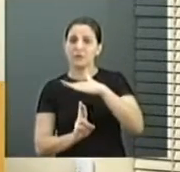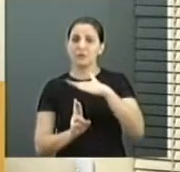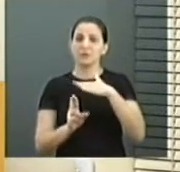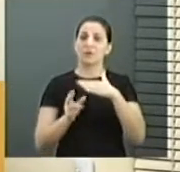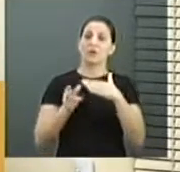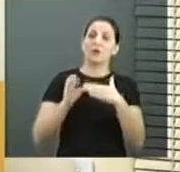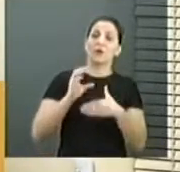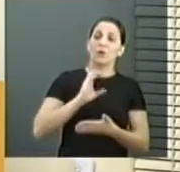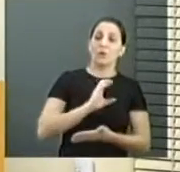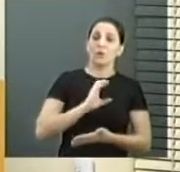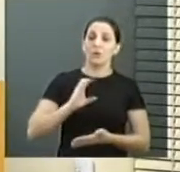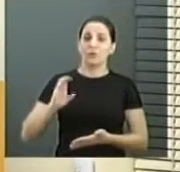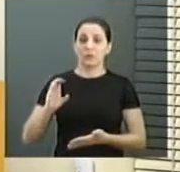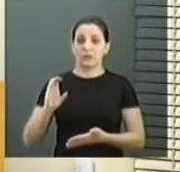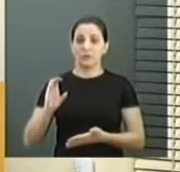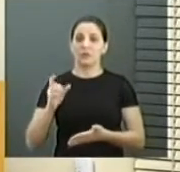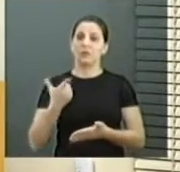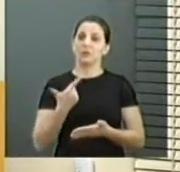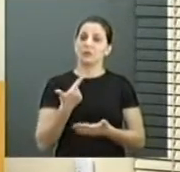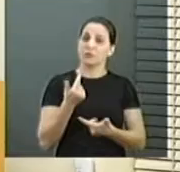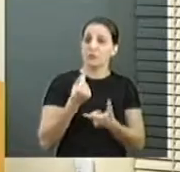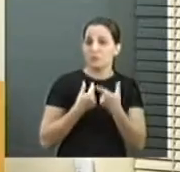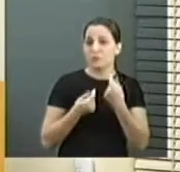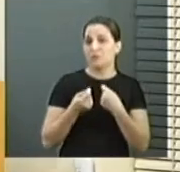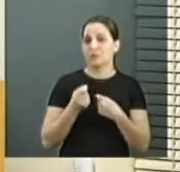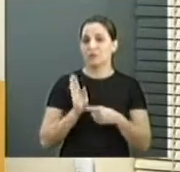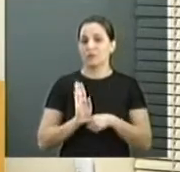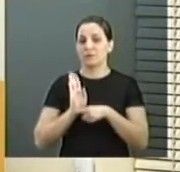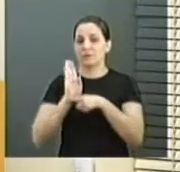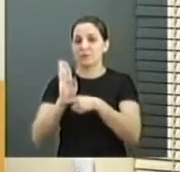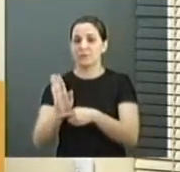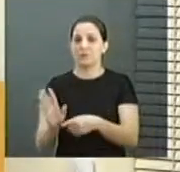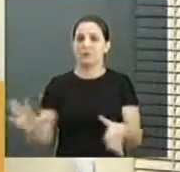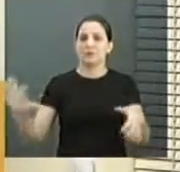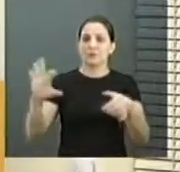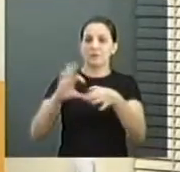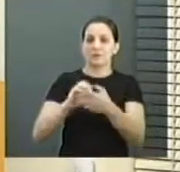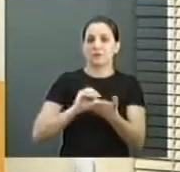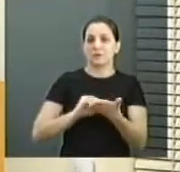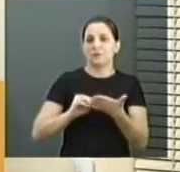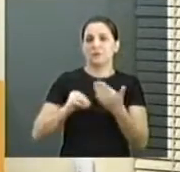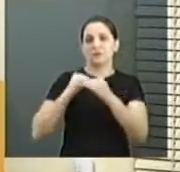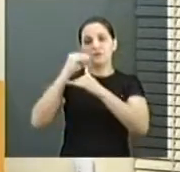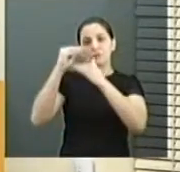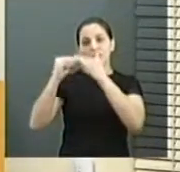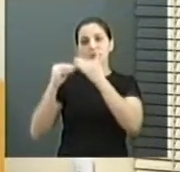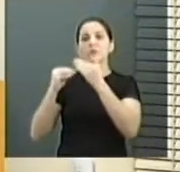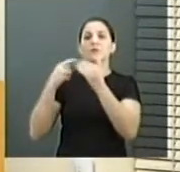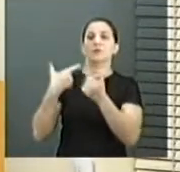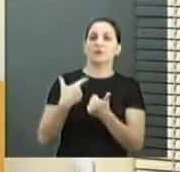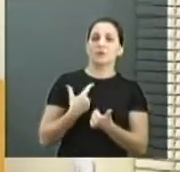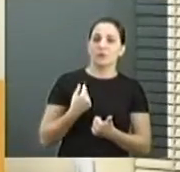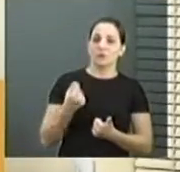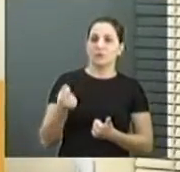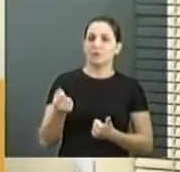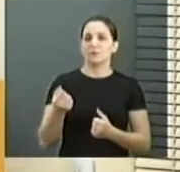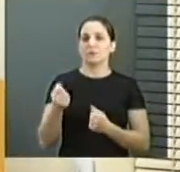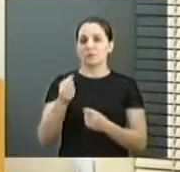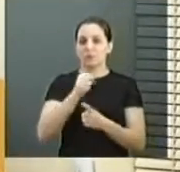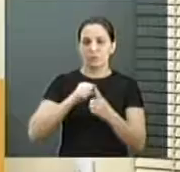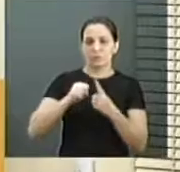coordenadoria de economia solidária, que é ligada à Secretaria de Desenvolvimento Econômico e Social da Prefeitura,